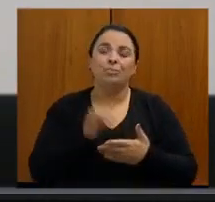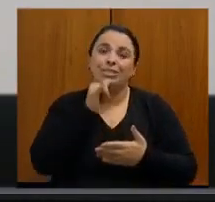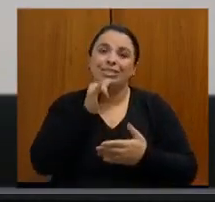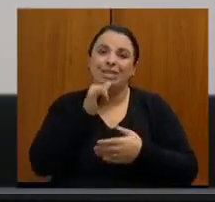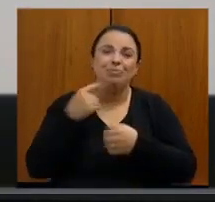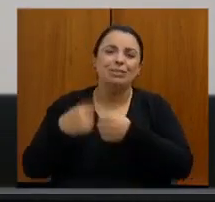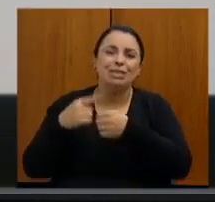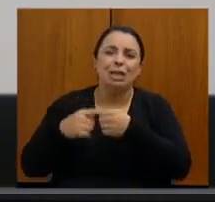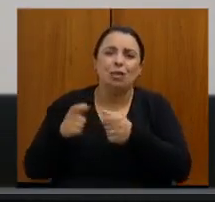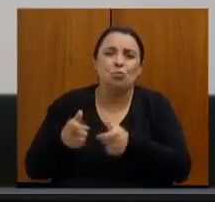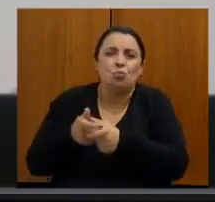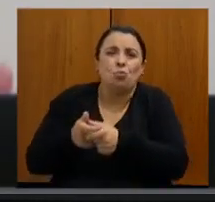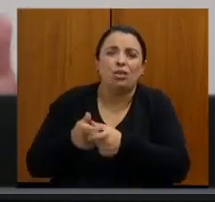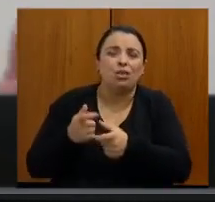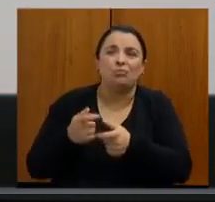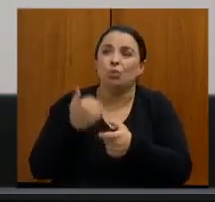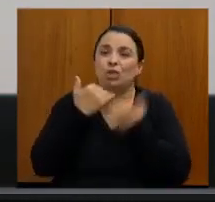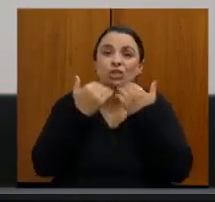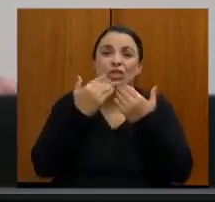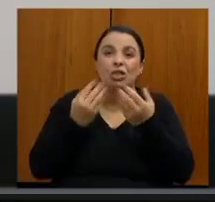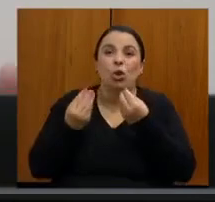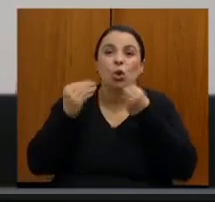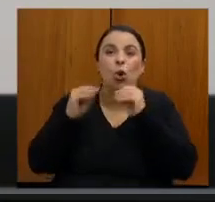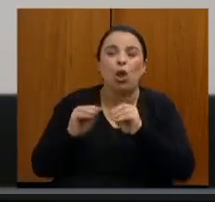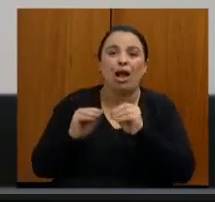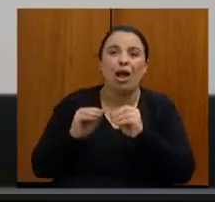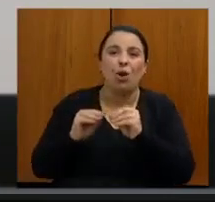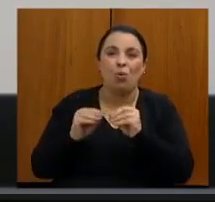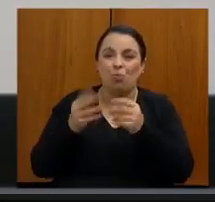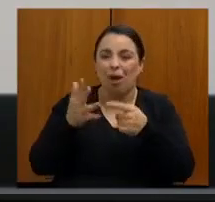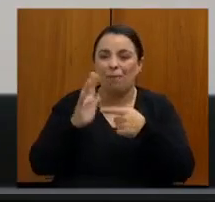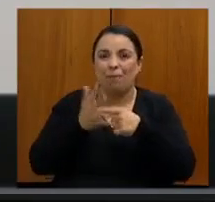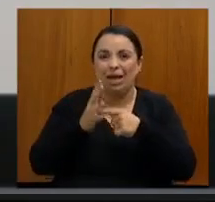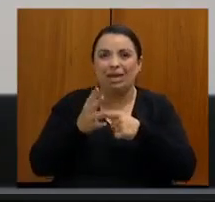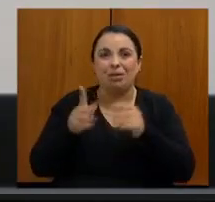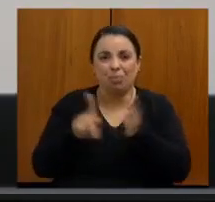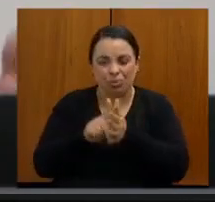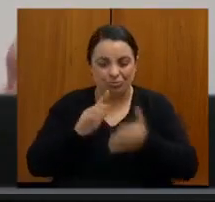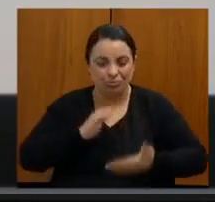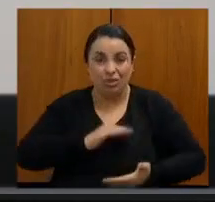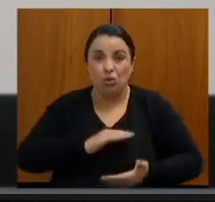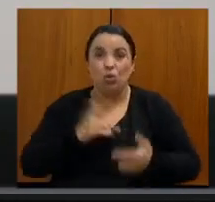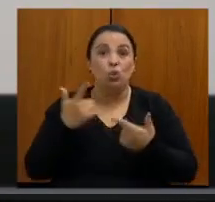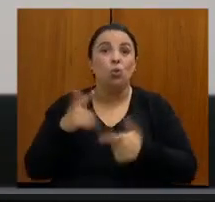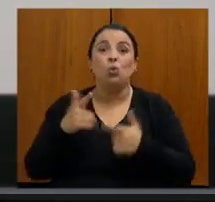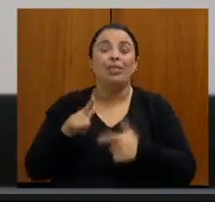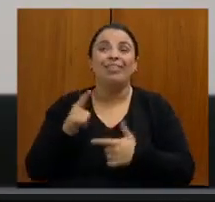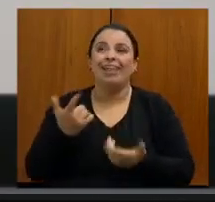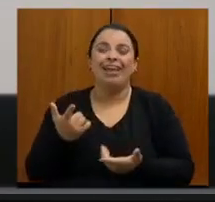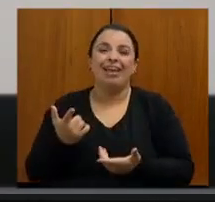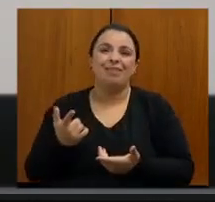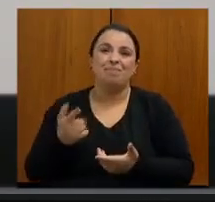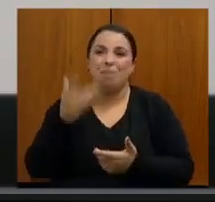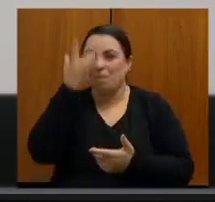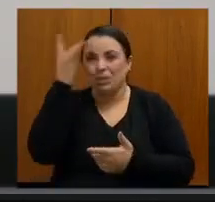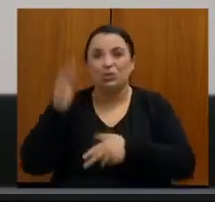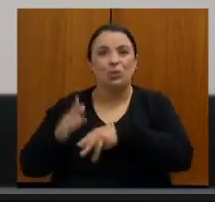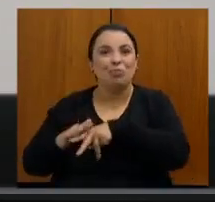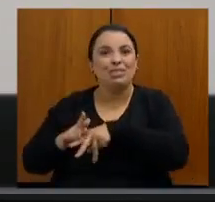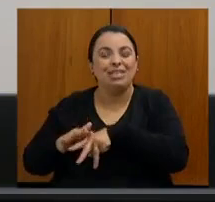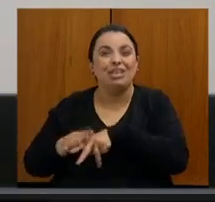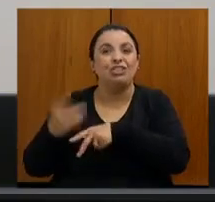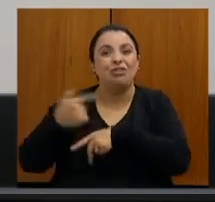mamógrafo naquela cidade, porque você não vai ter demanda suficiente de pacientes para mantê-lo em um serviço funcionando